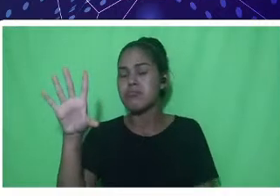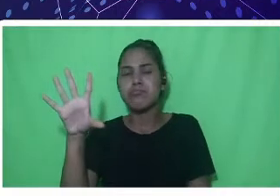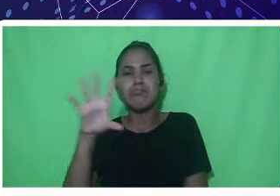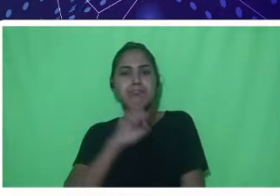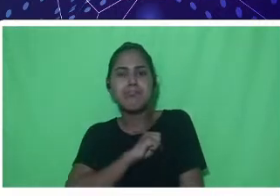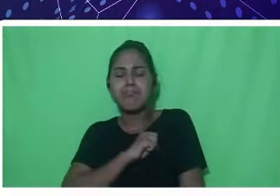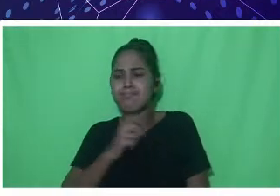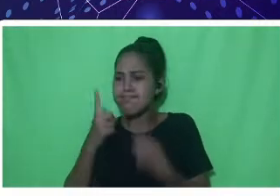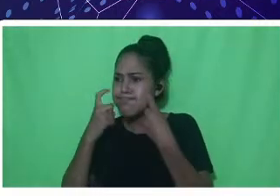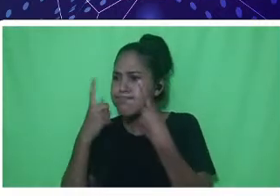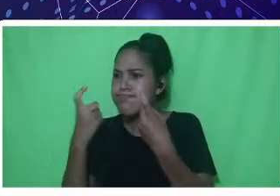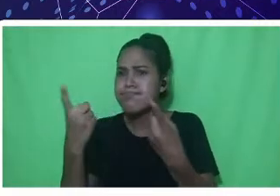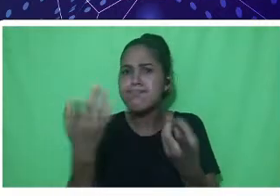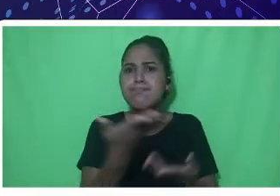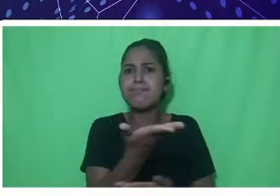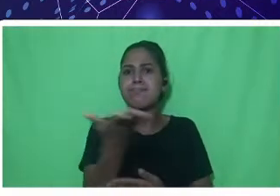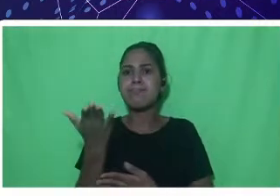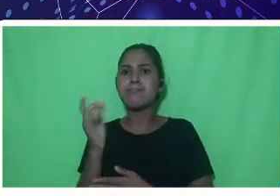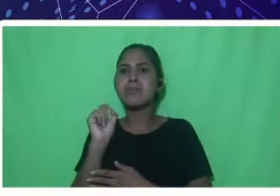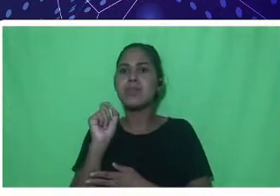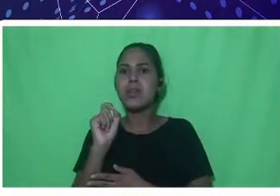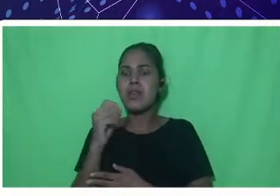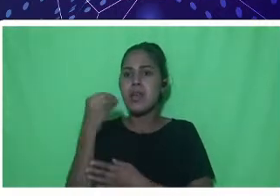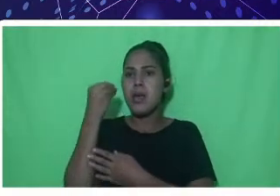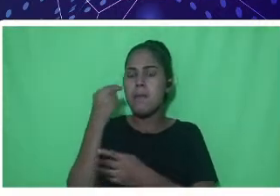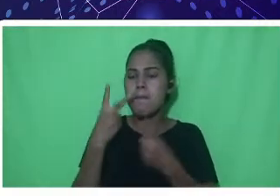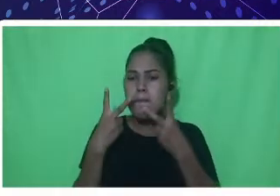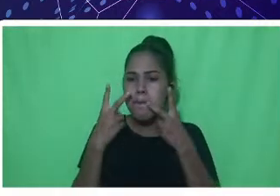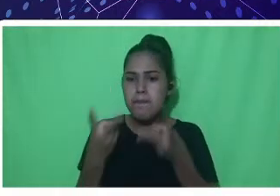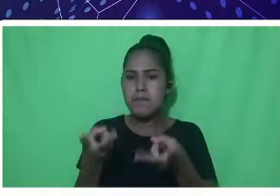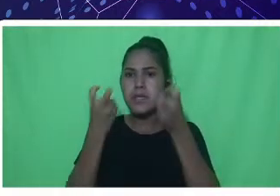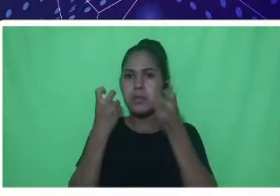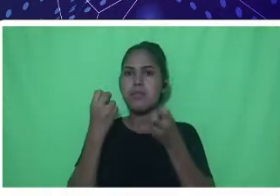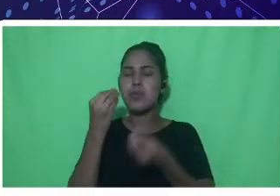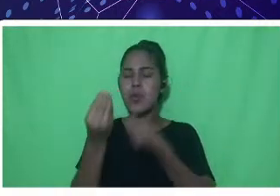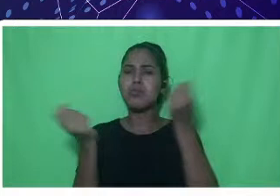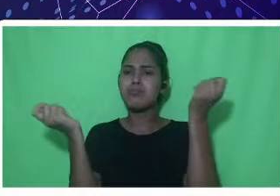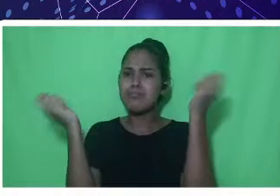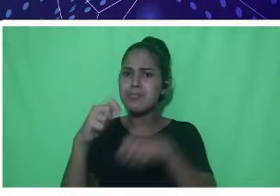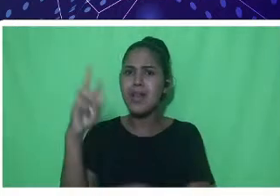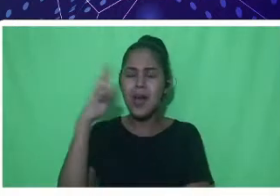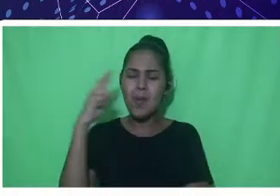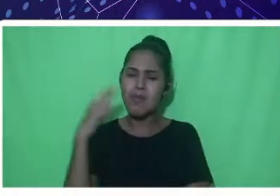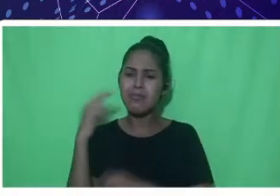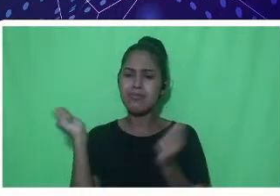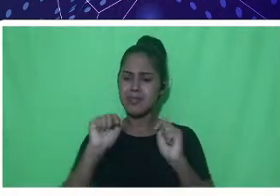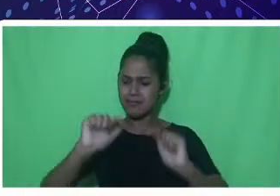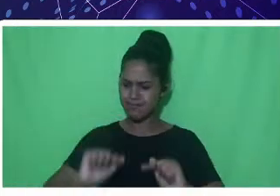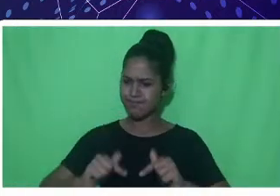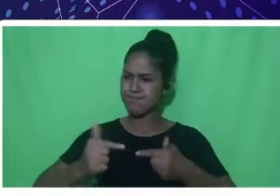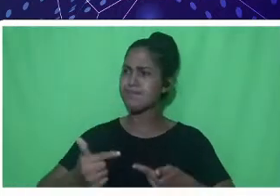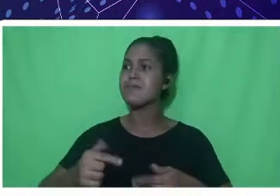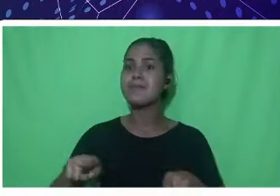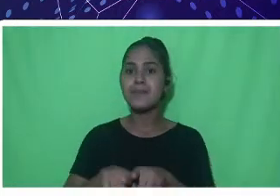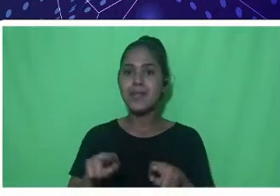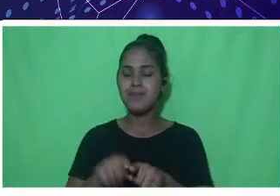estado, o histórico do estado e o potencial que ele tem de crescimento na produção